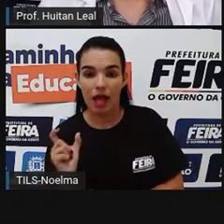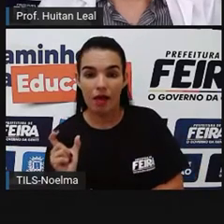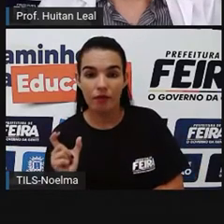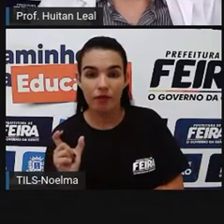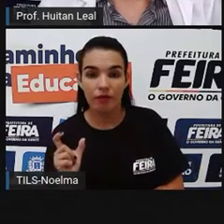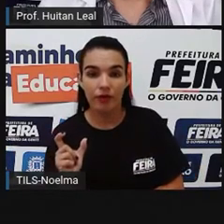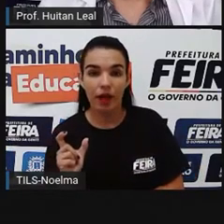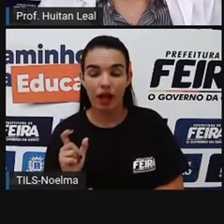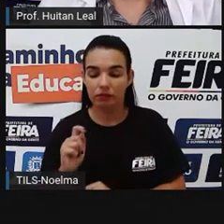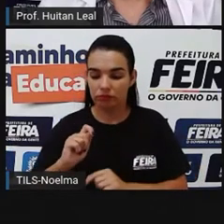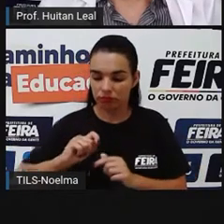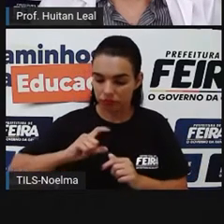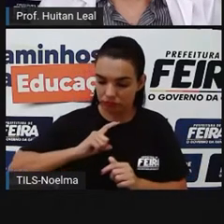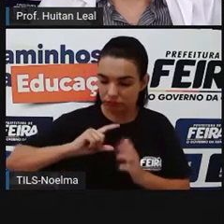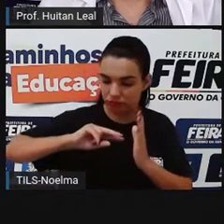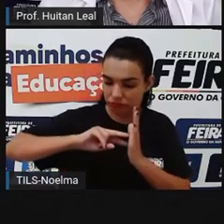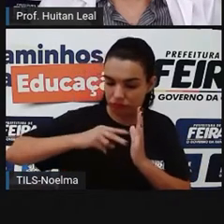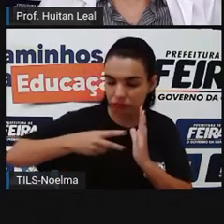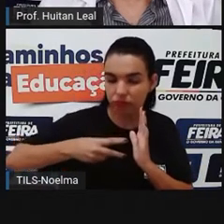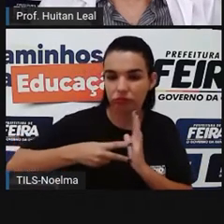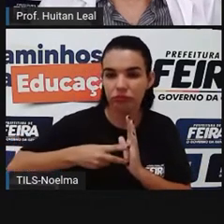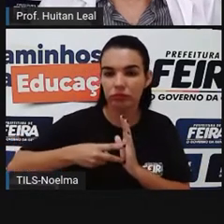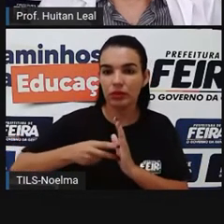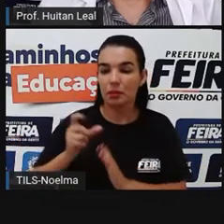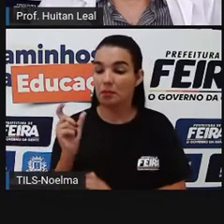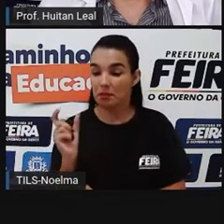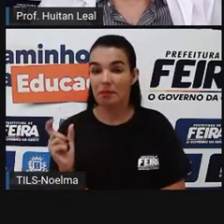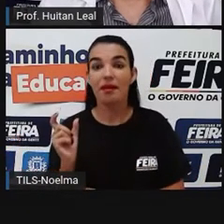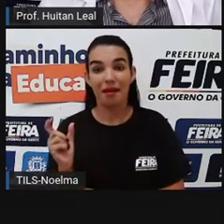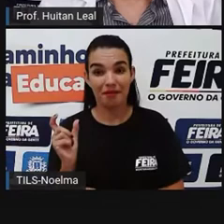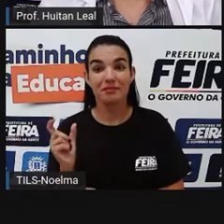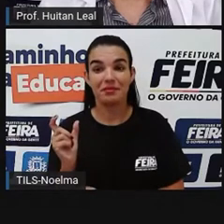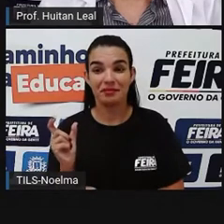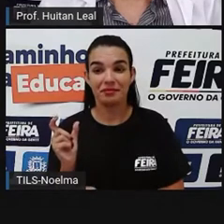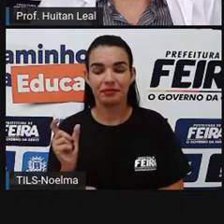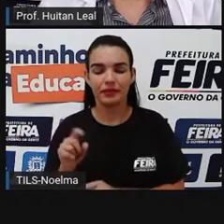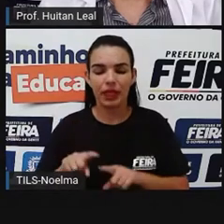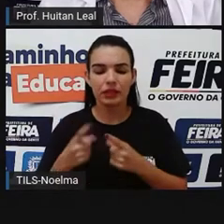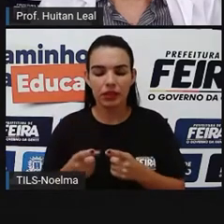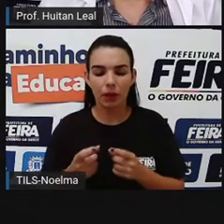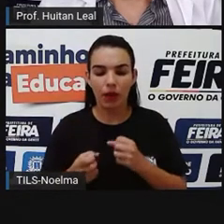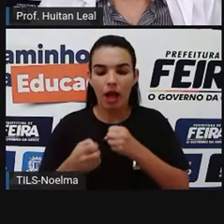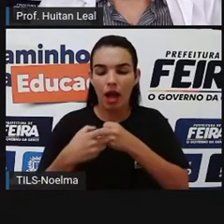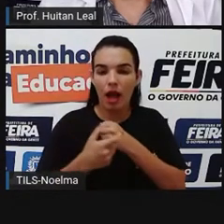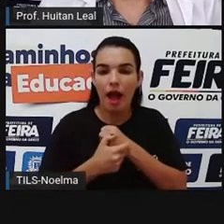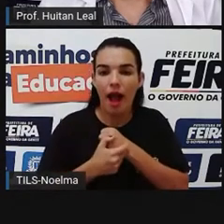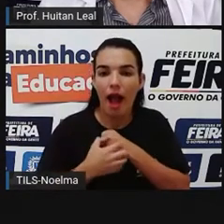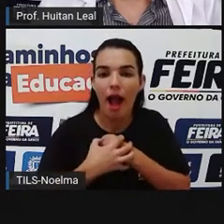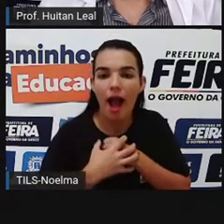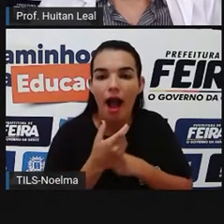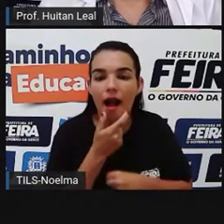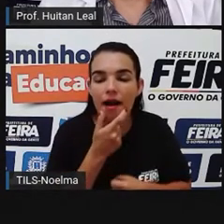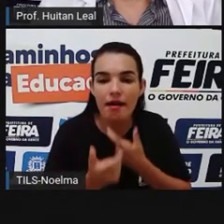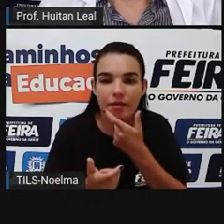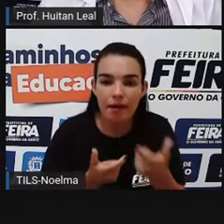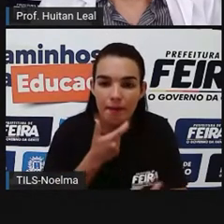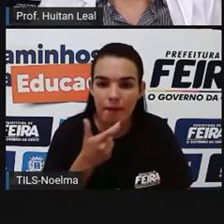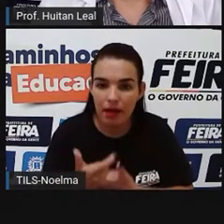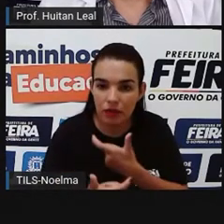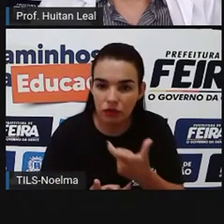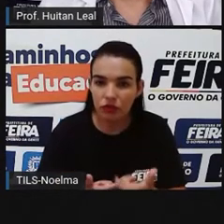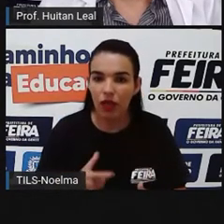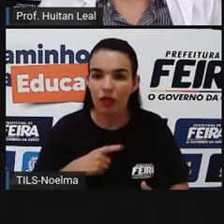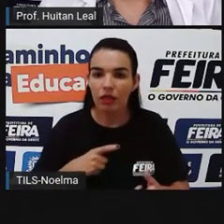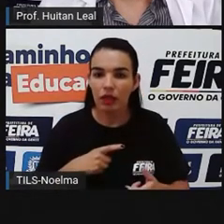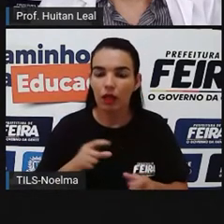verbo, a palavra verbo significa palavra. Na gramática da língua portuguesa, designa a classe de palavras